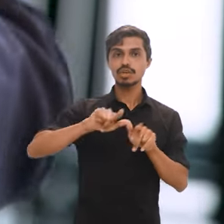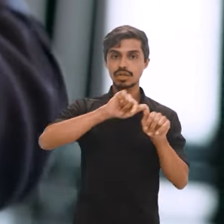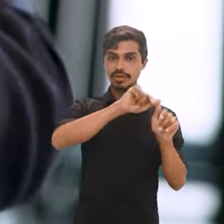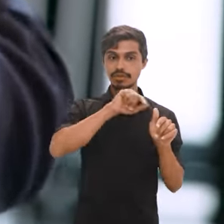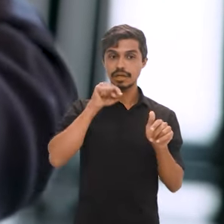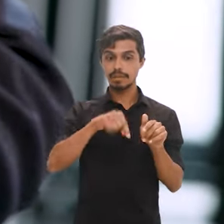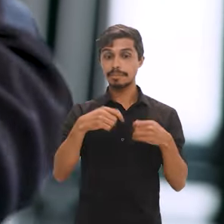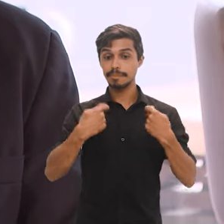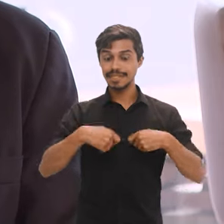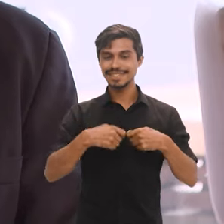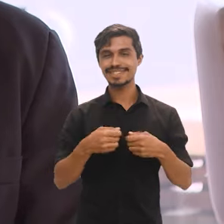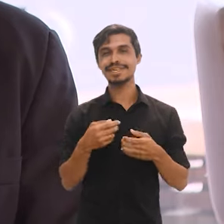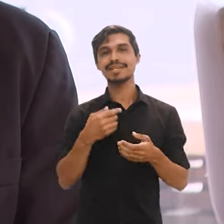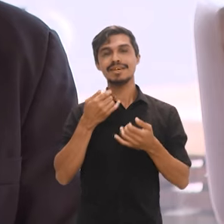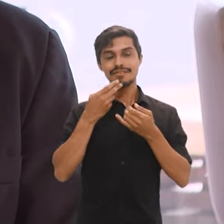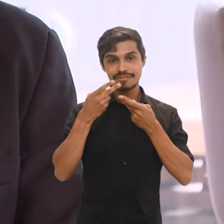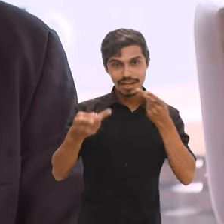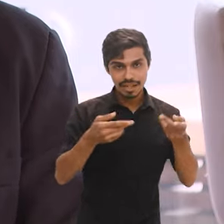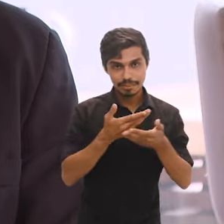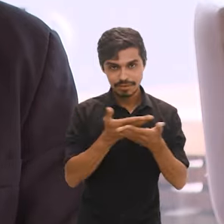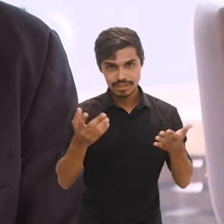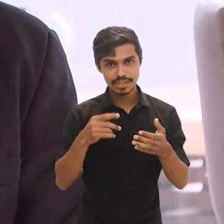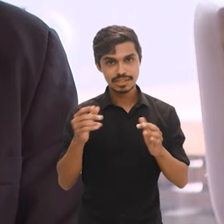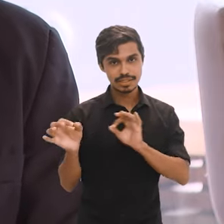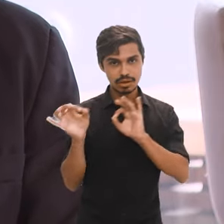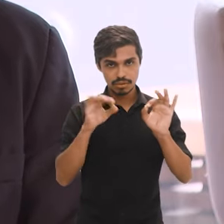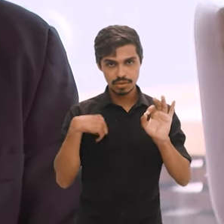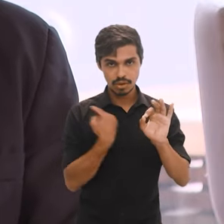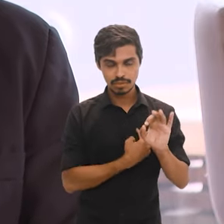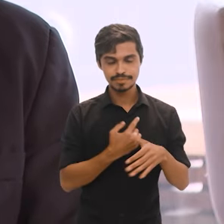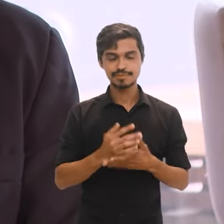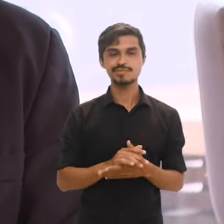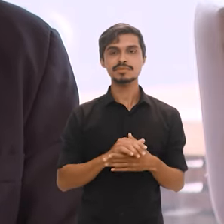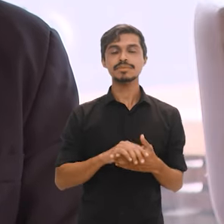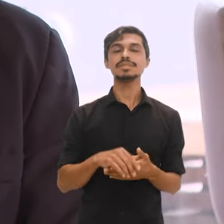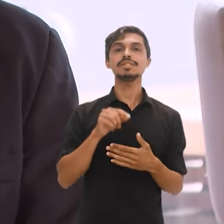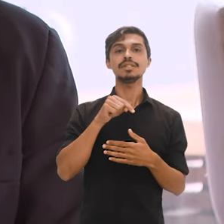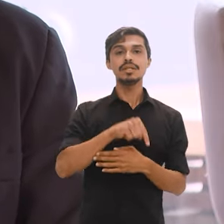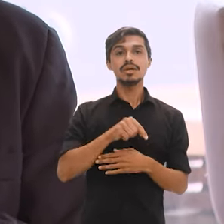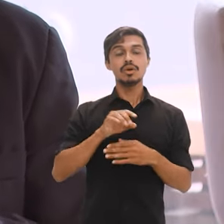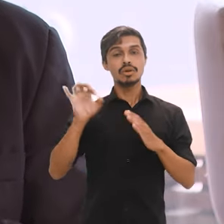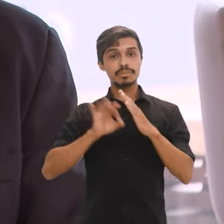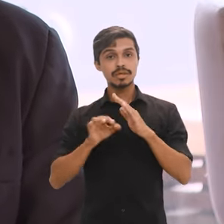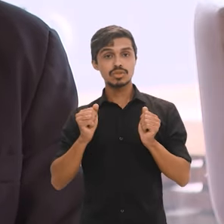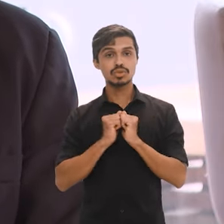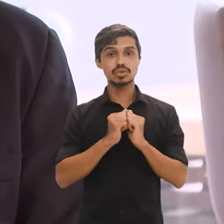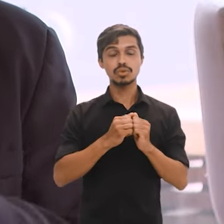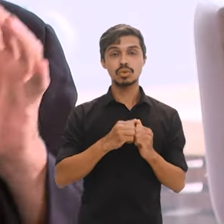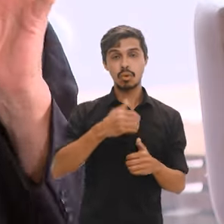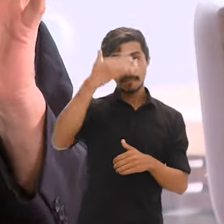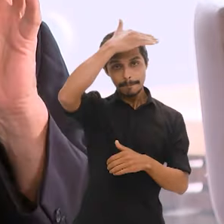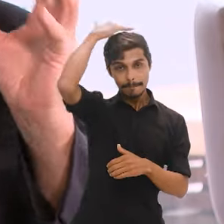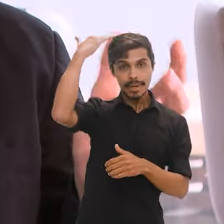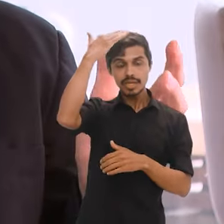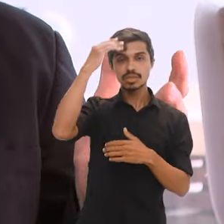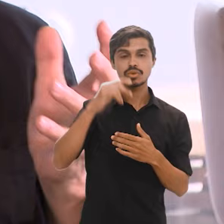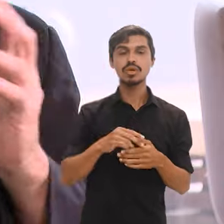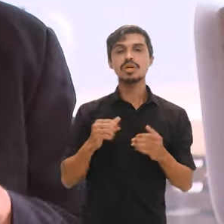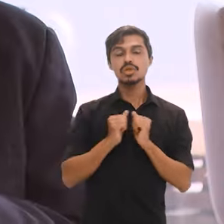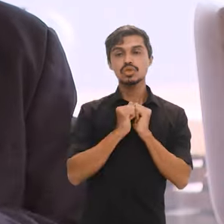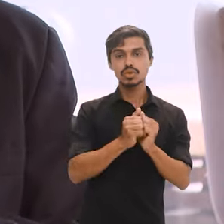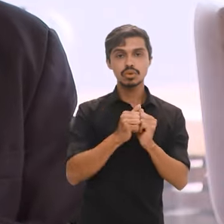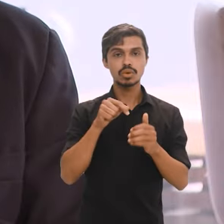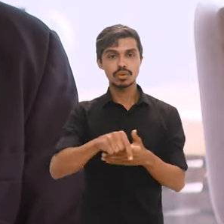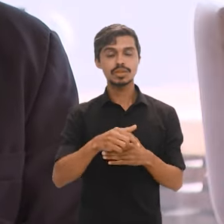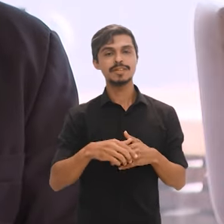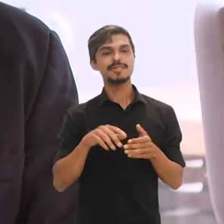outra especificidade importante dizer aqui para quem está nos acompanhando. O IBGE, junto com México, são os dois países em que junta estatística